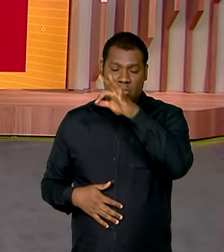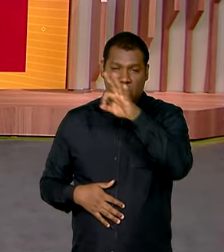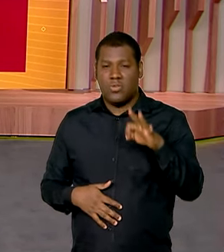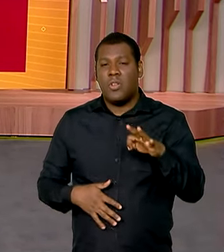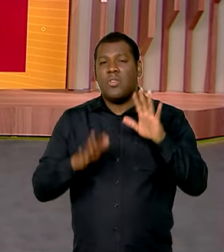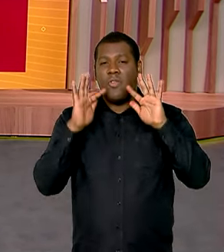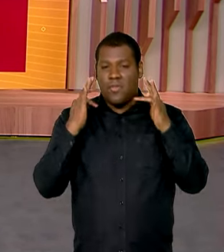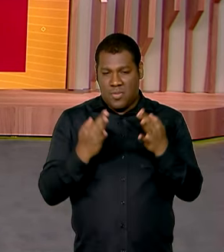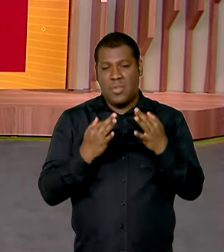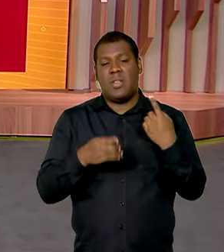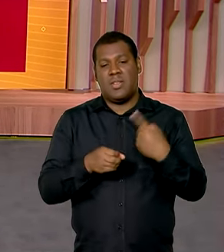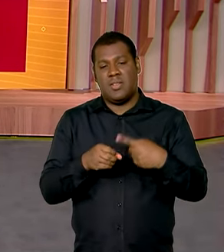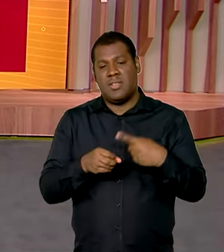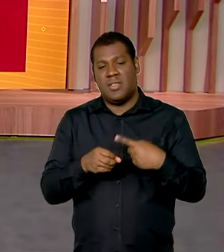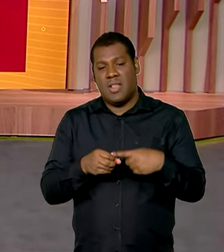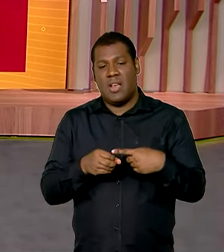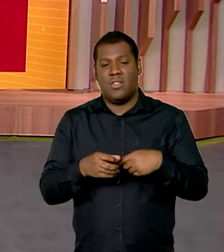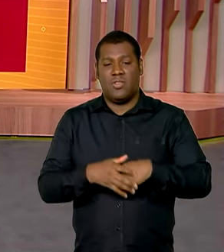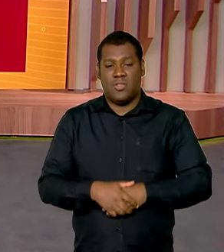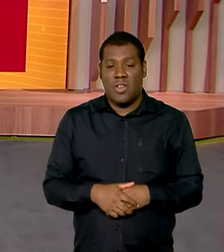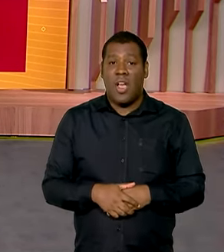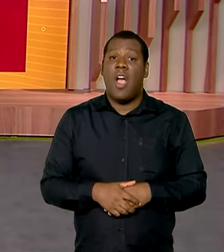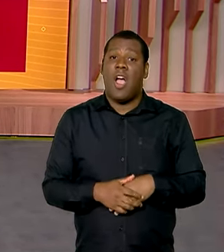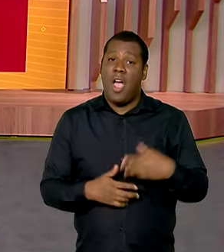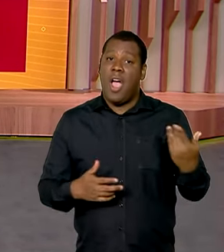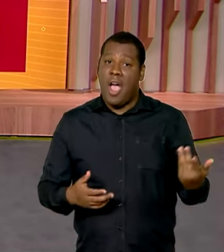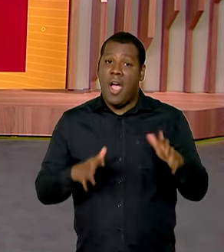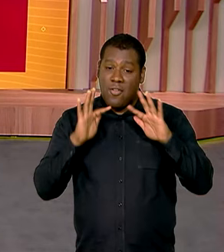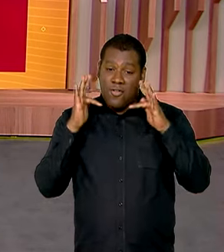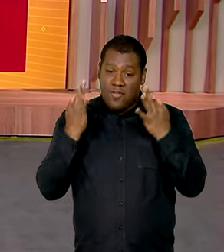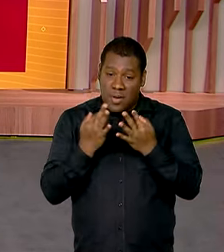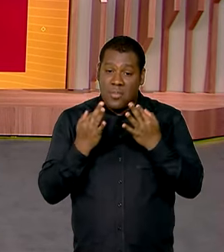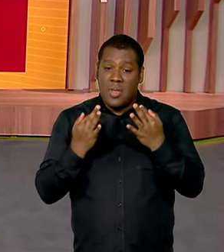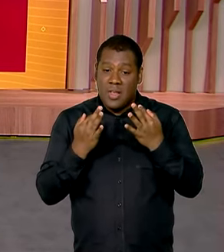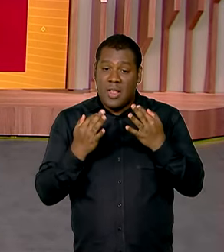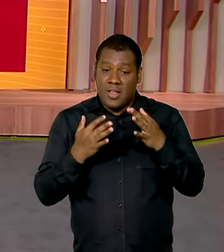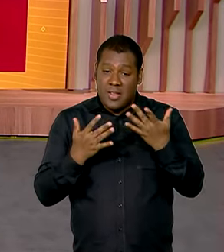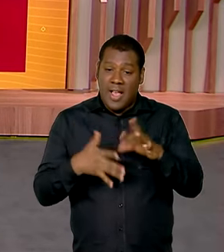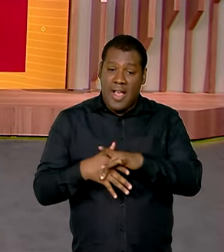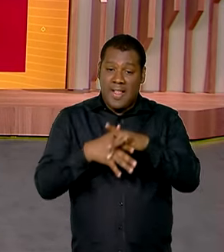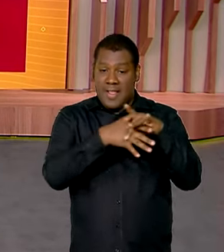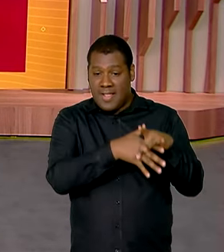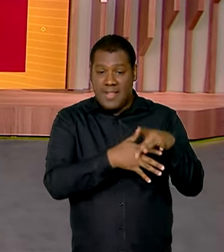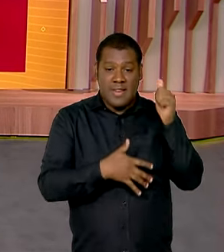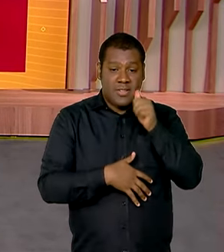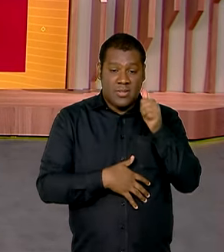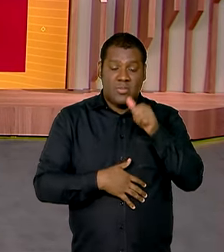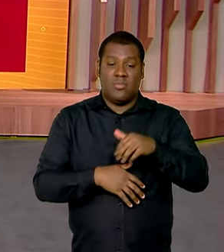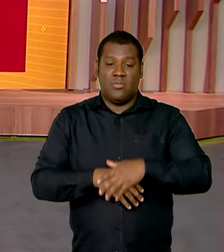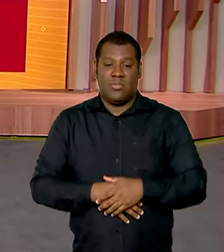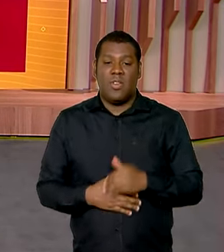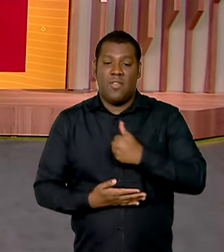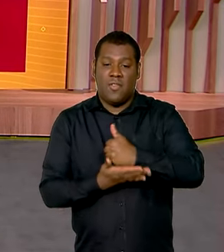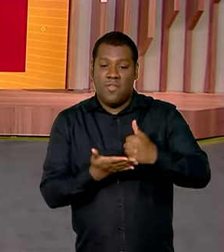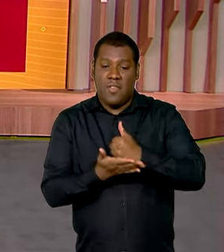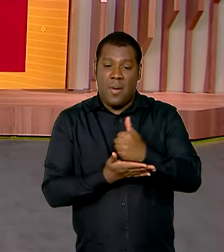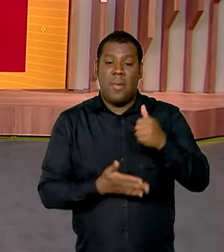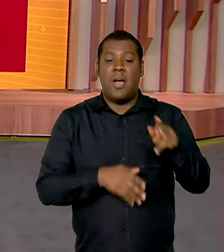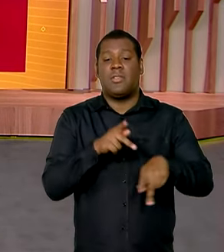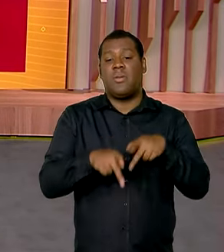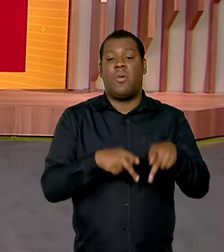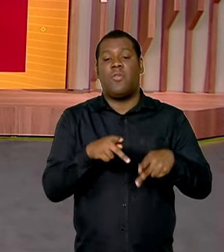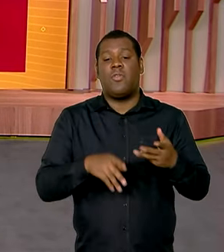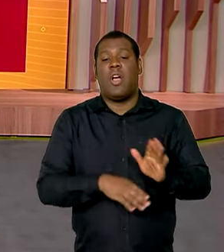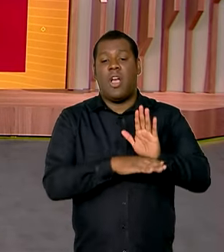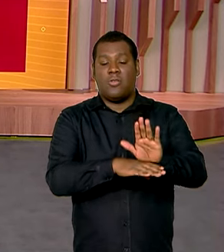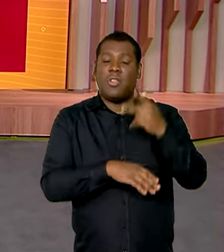em Paracambi são chefiadas por mulheres vamos ver as ações do governo na saúde farmácia popular beneficiou 2